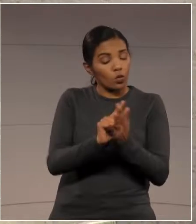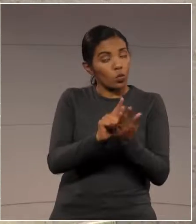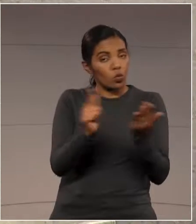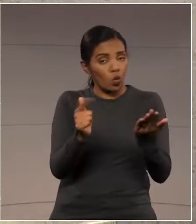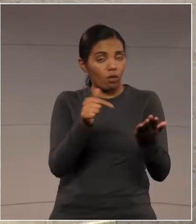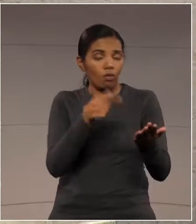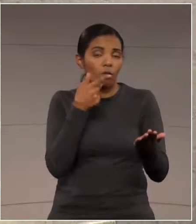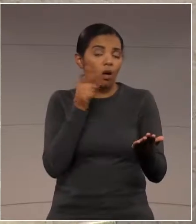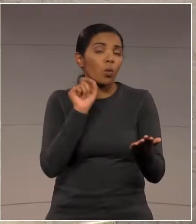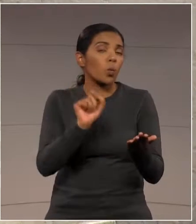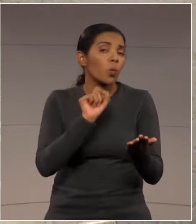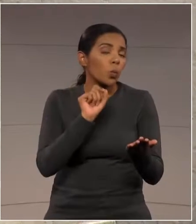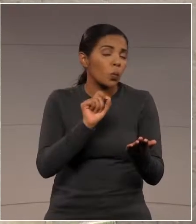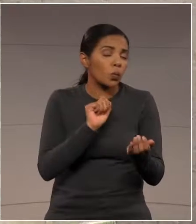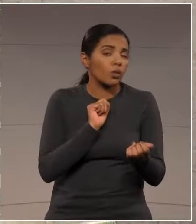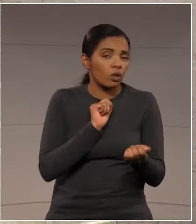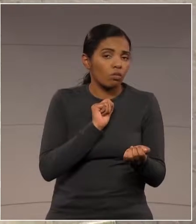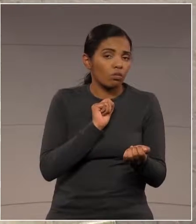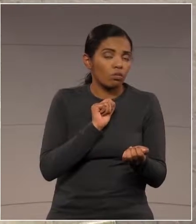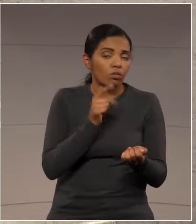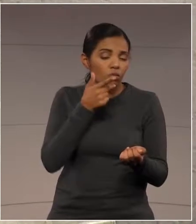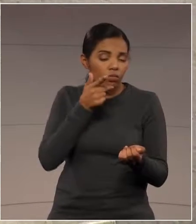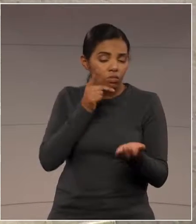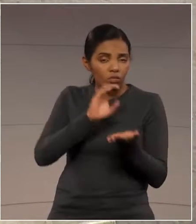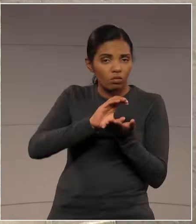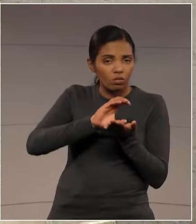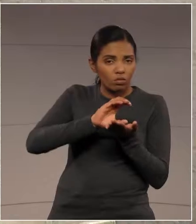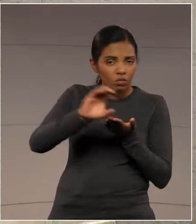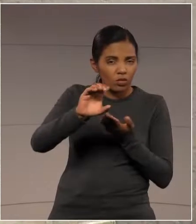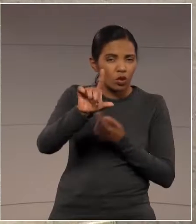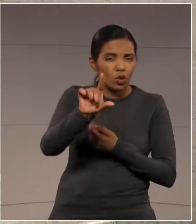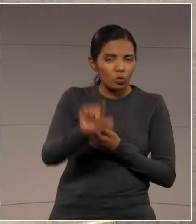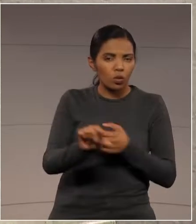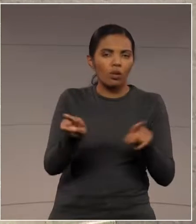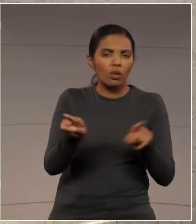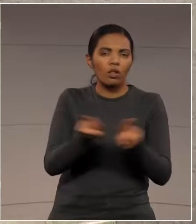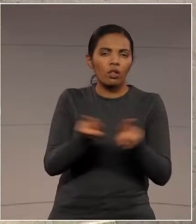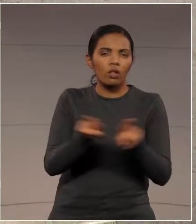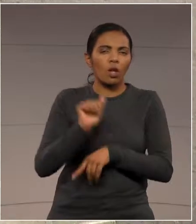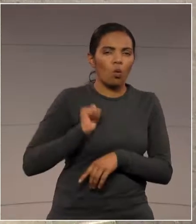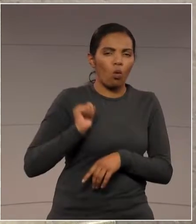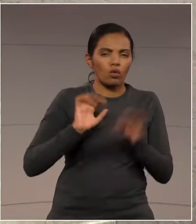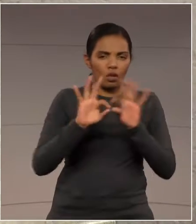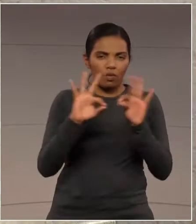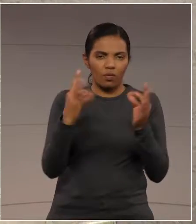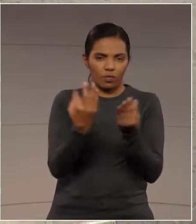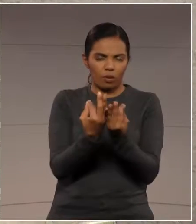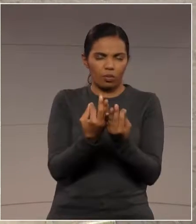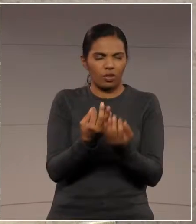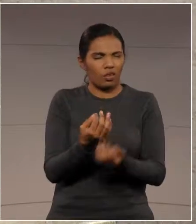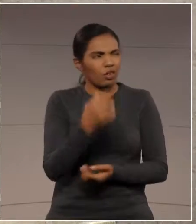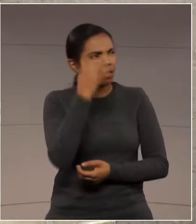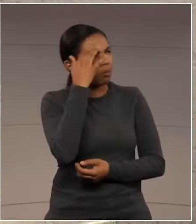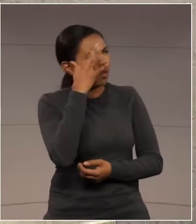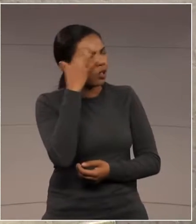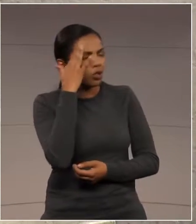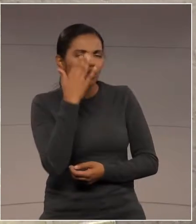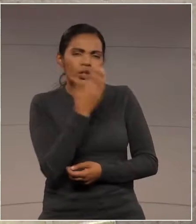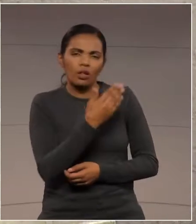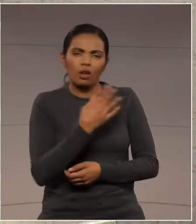corte no projeto na Bolsa Família. Imagina, deputado